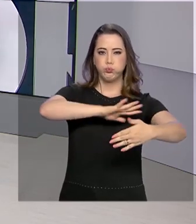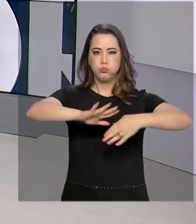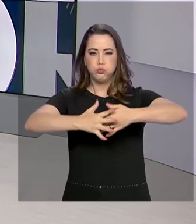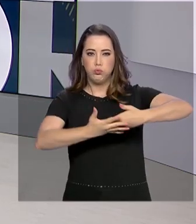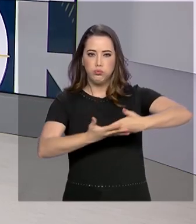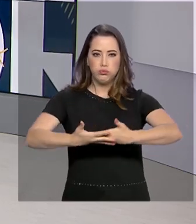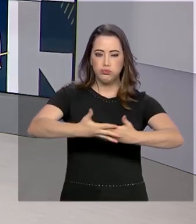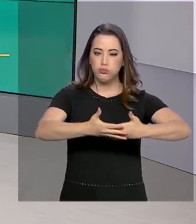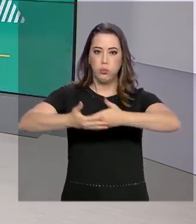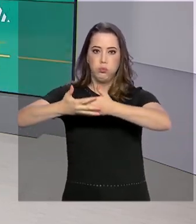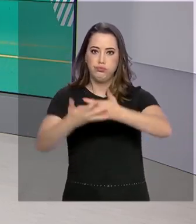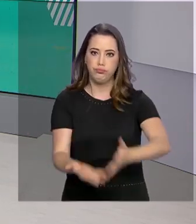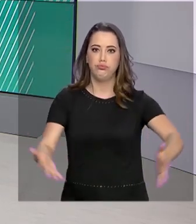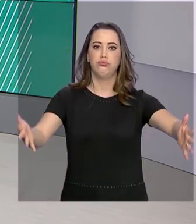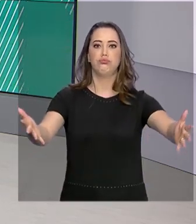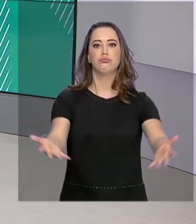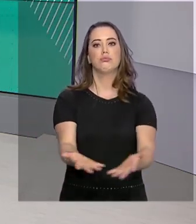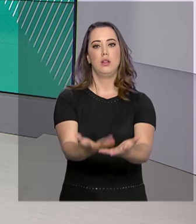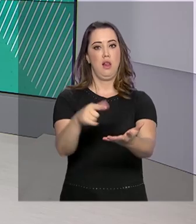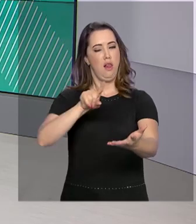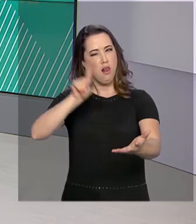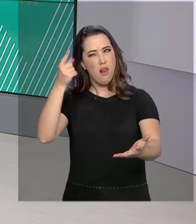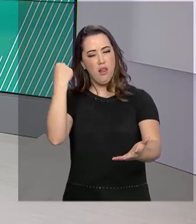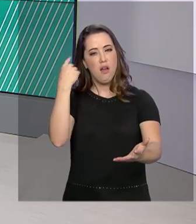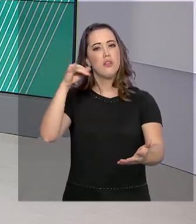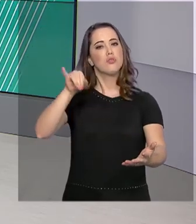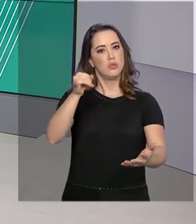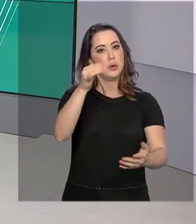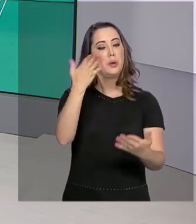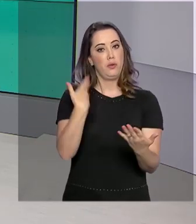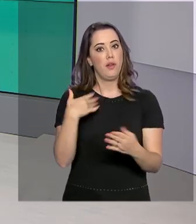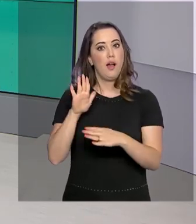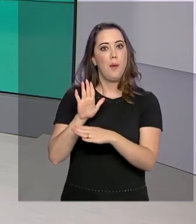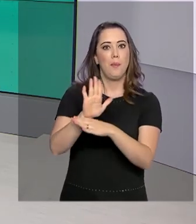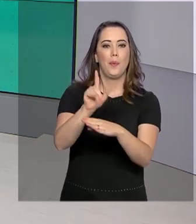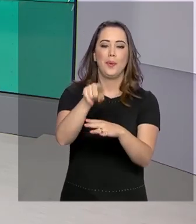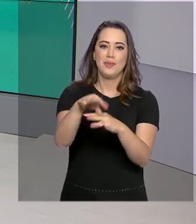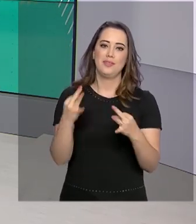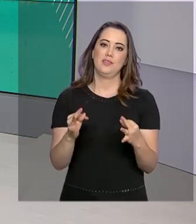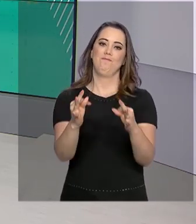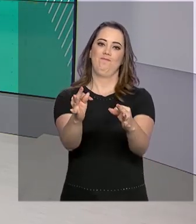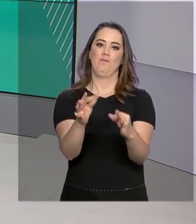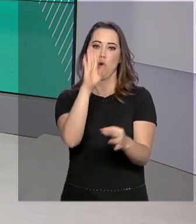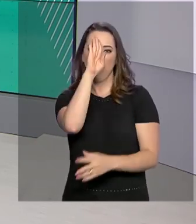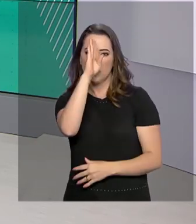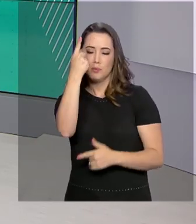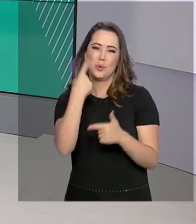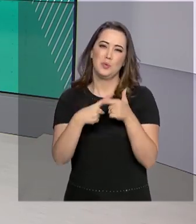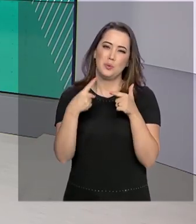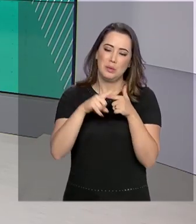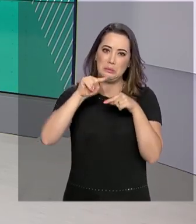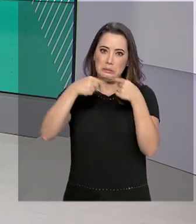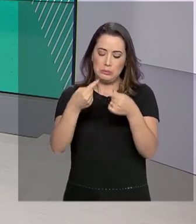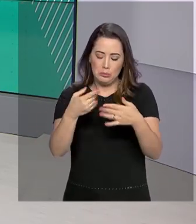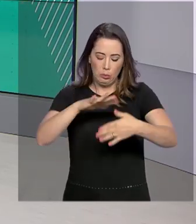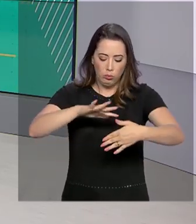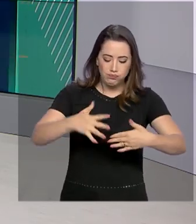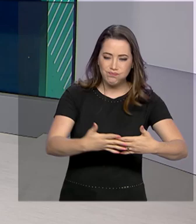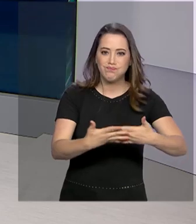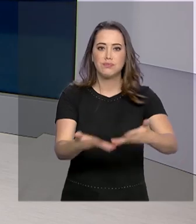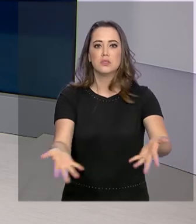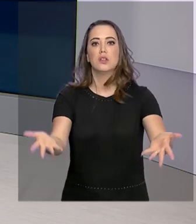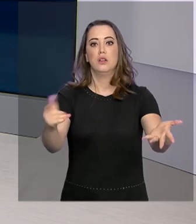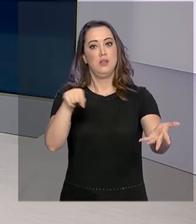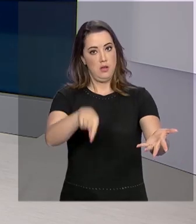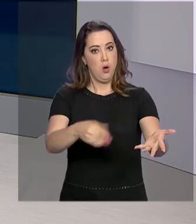mineração em janeiro, vai receber um reforço da tecnologia para atender as principais necessidades depois da tragédia. O governo